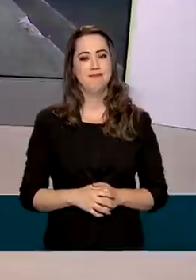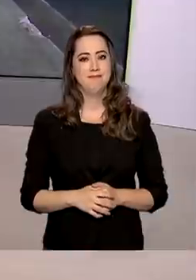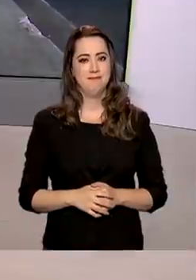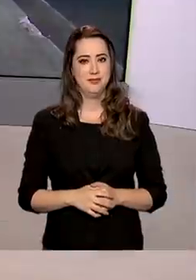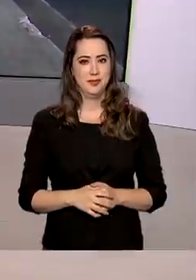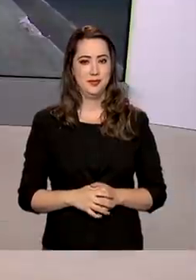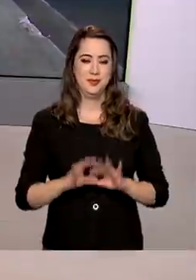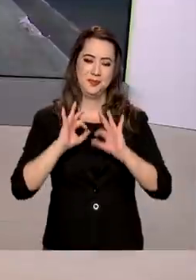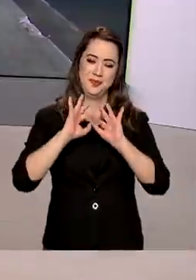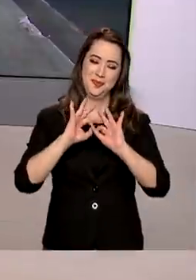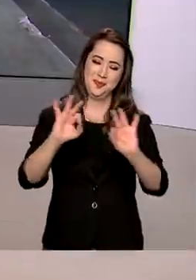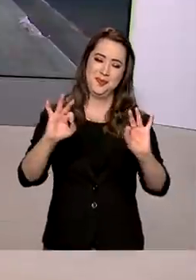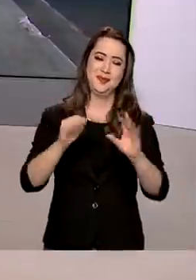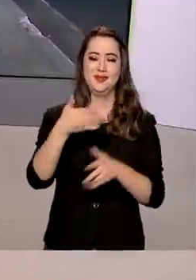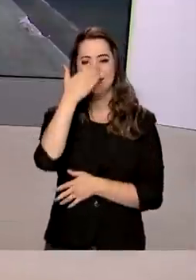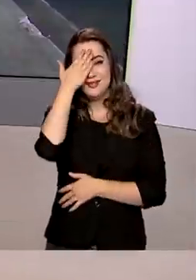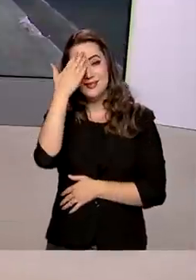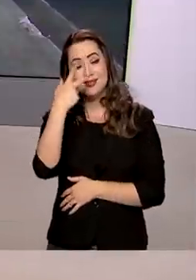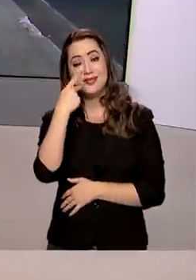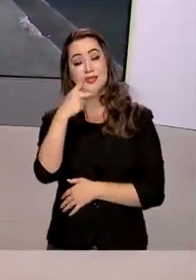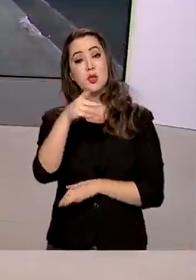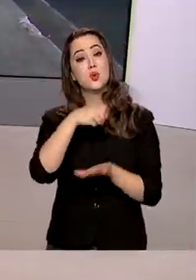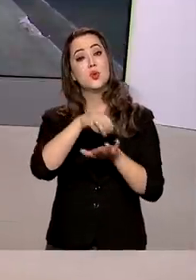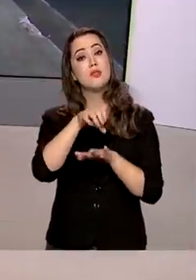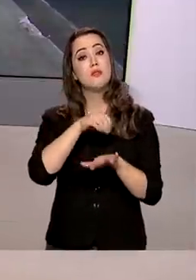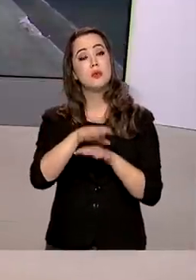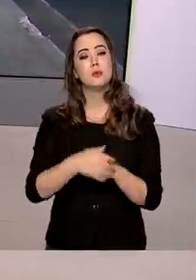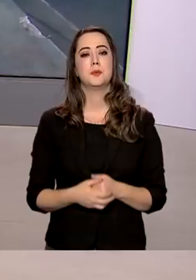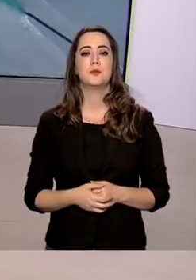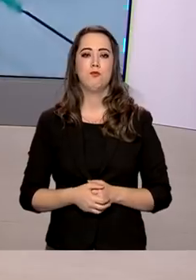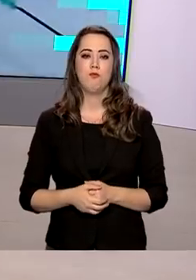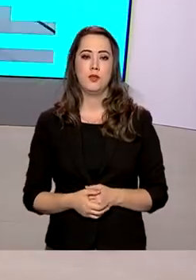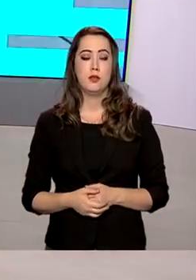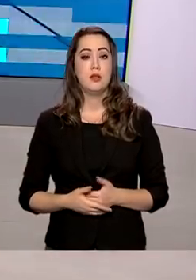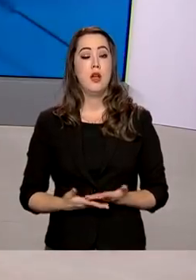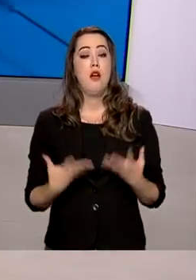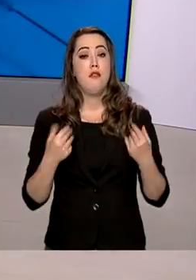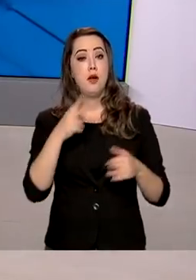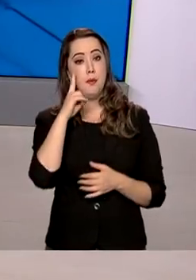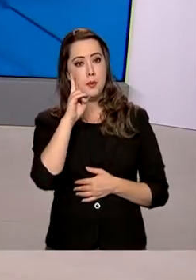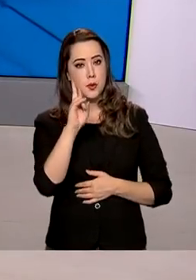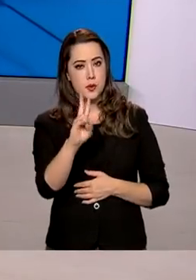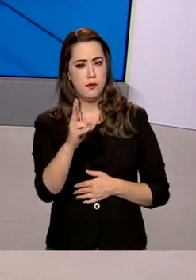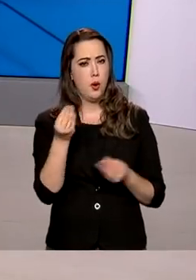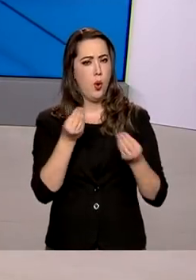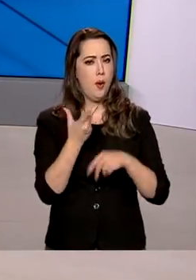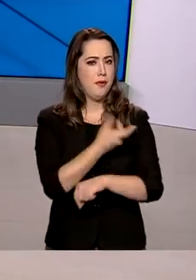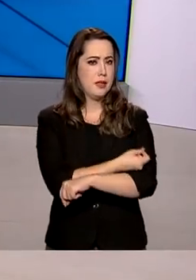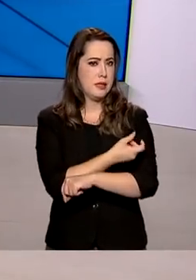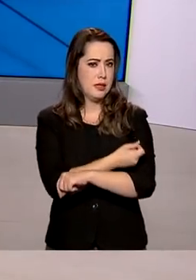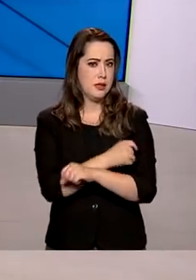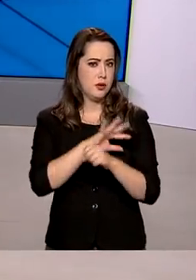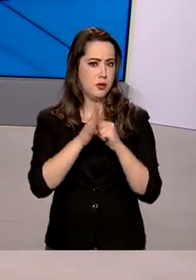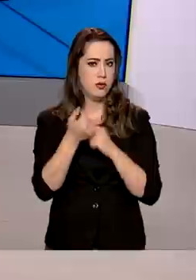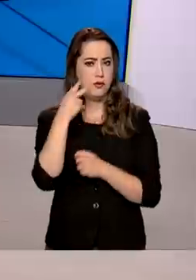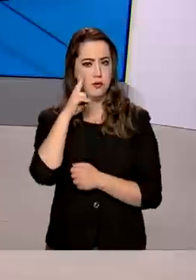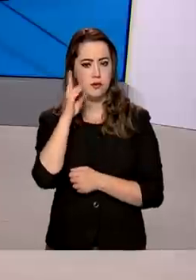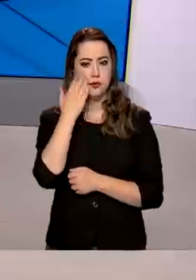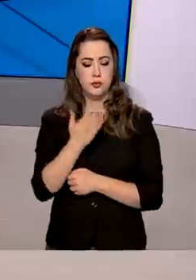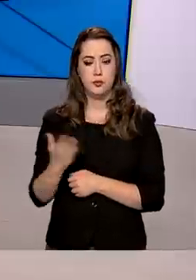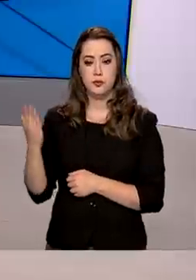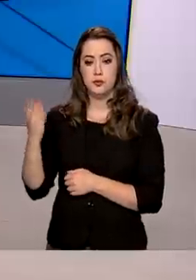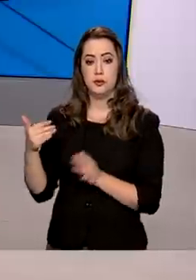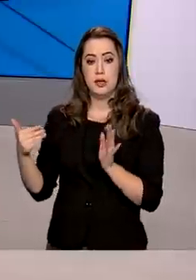Perfeito, Dimas. Obrigada pelas suas informações. Vamos ver então como está a vacinação contra a Covid-19 pelo Brasil aqui no telão.